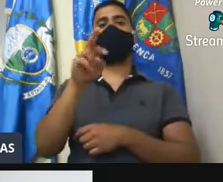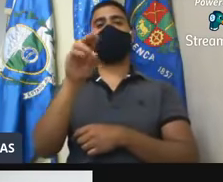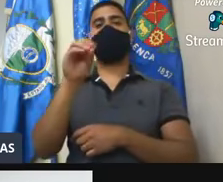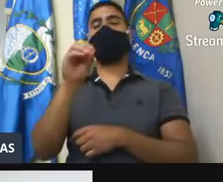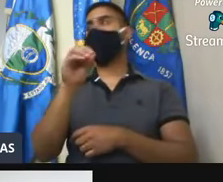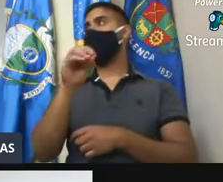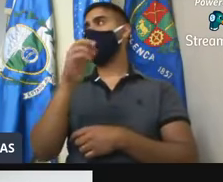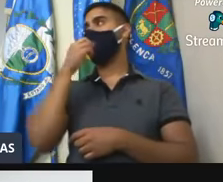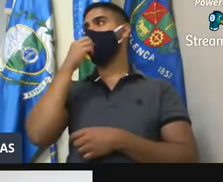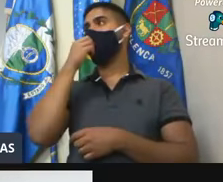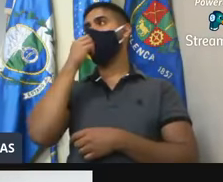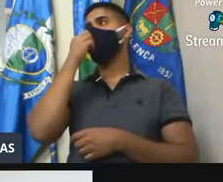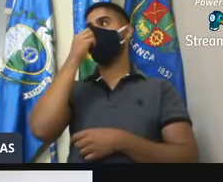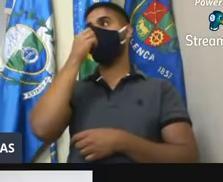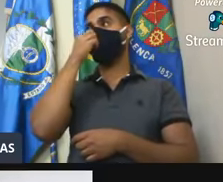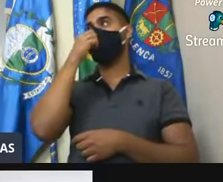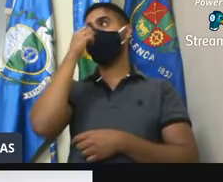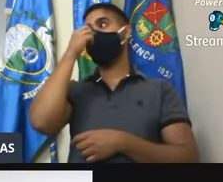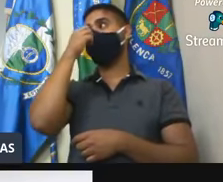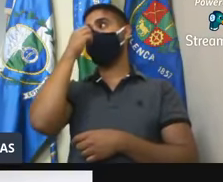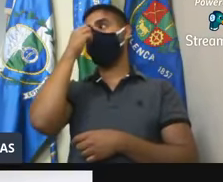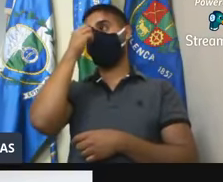e vereador Marquinhos da Saúde.